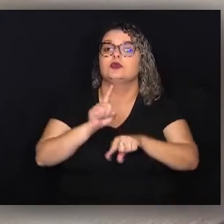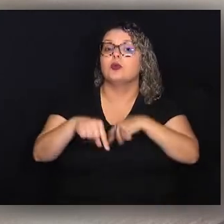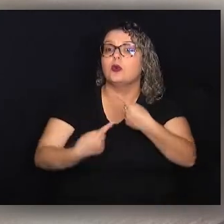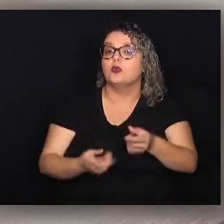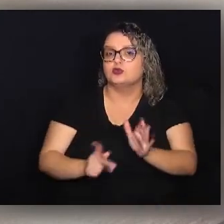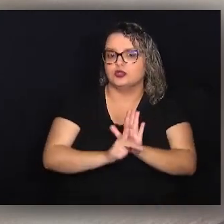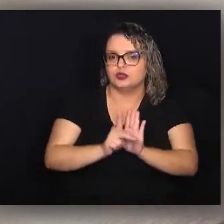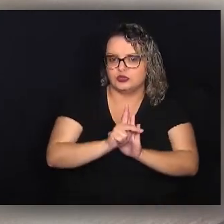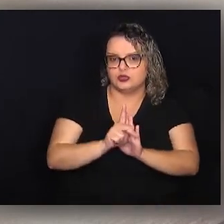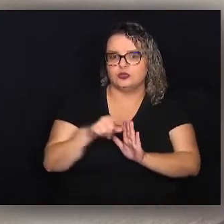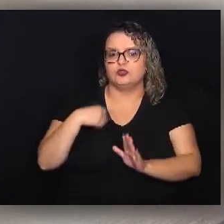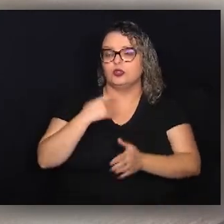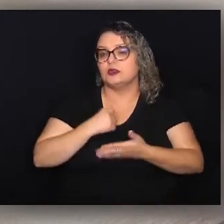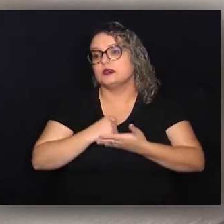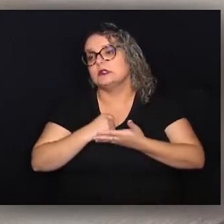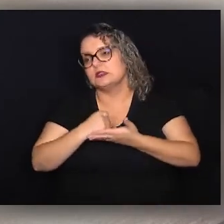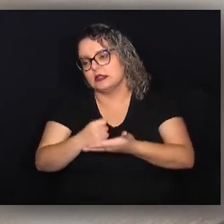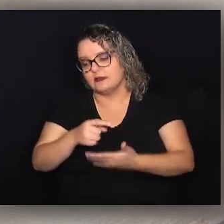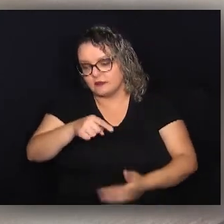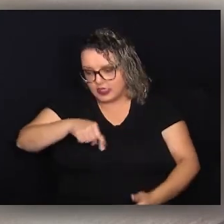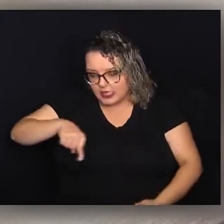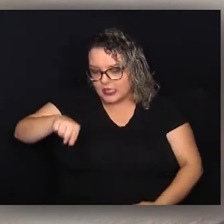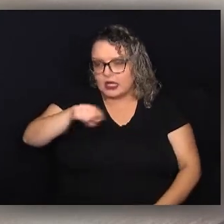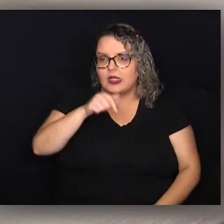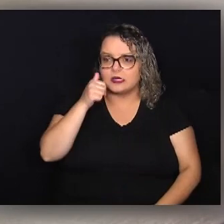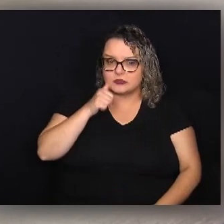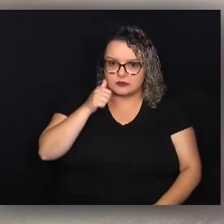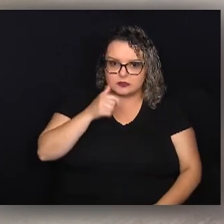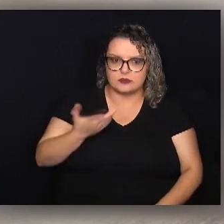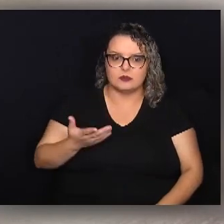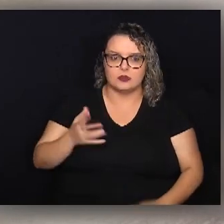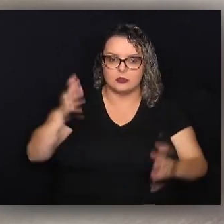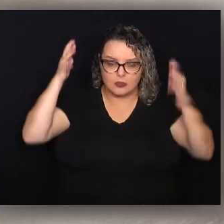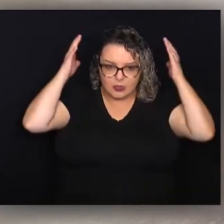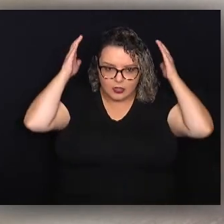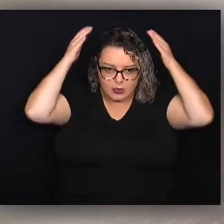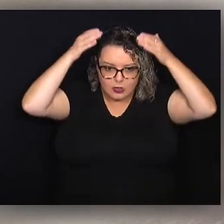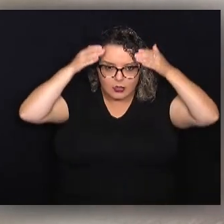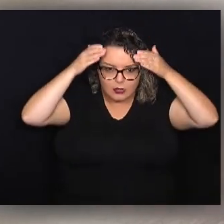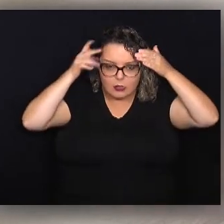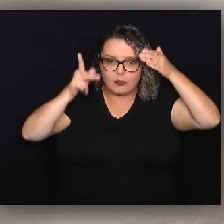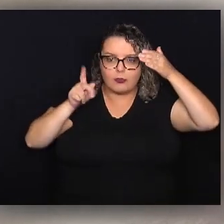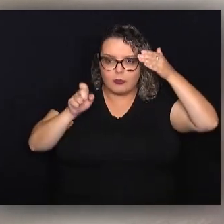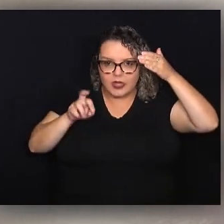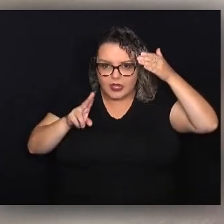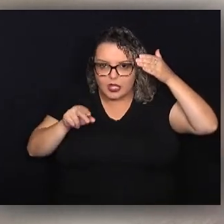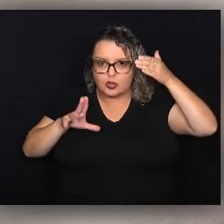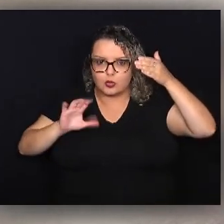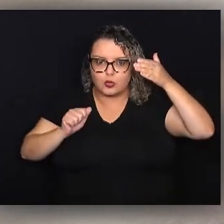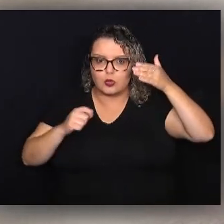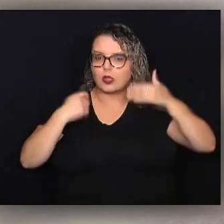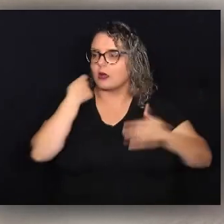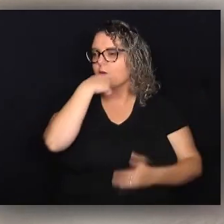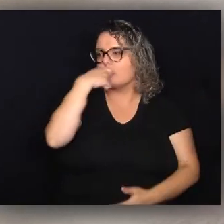a outros projetos, vamos levar até elas, como que por exemplo, perucas para ela,